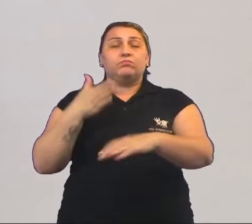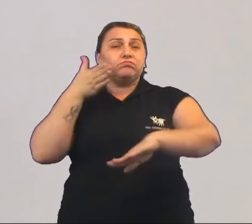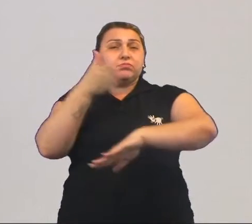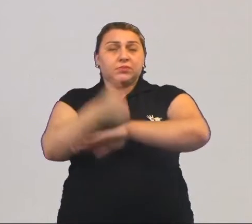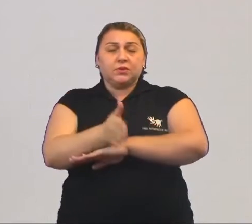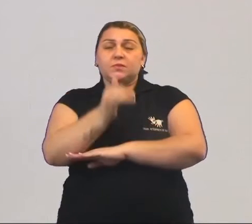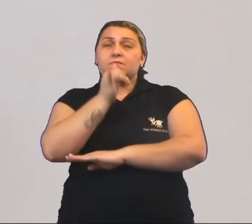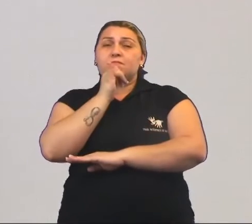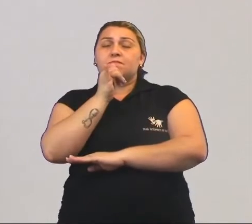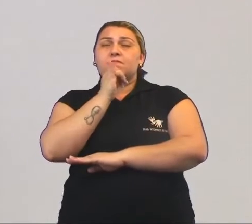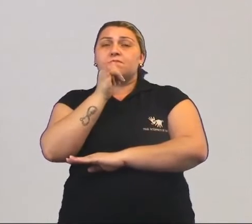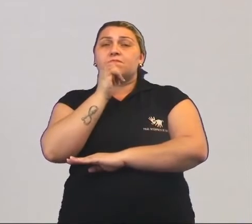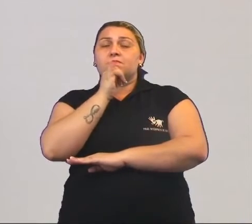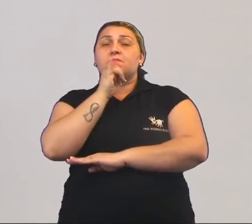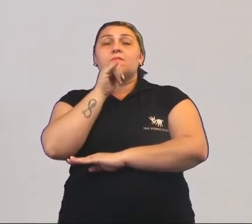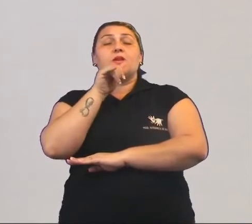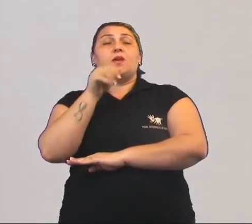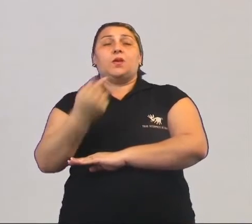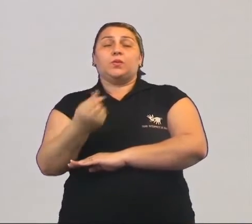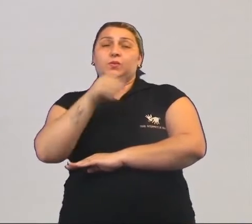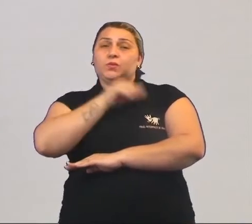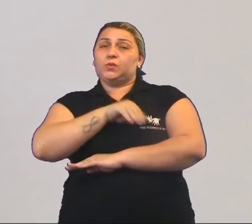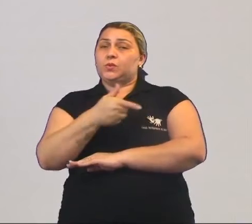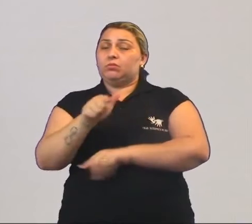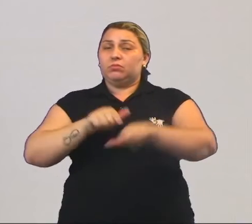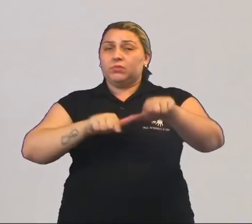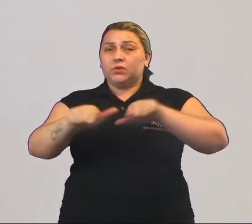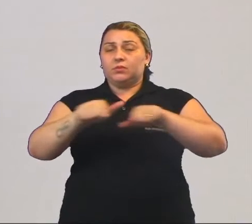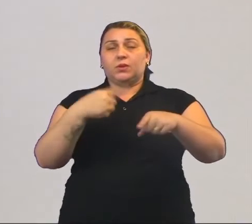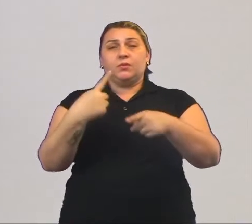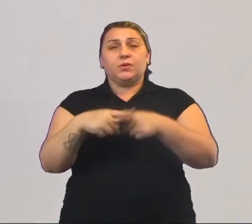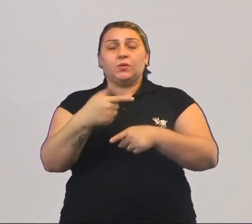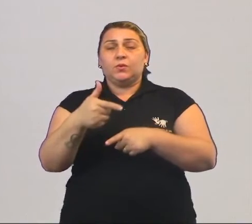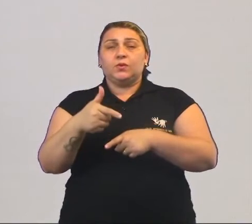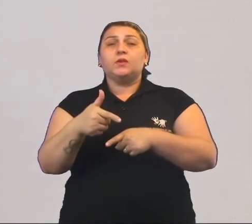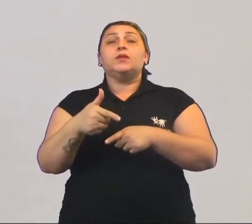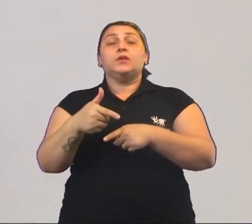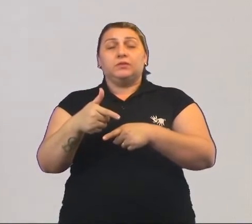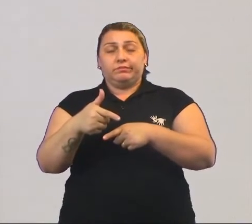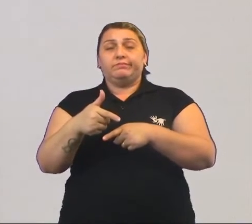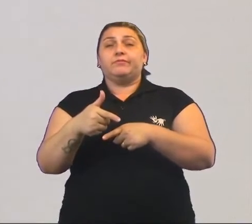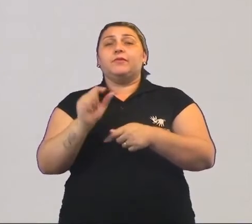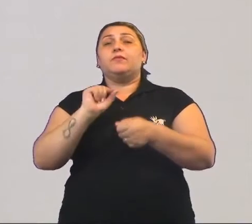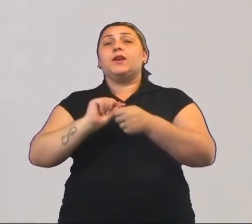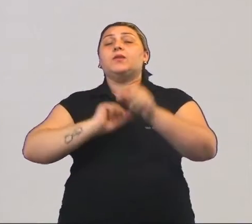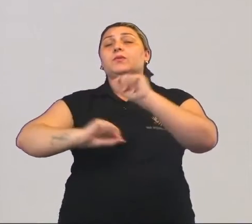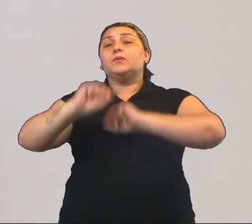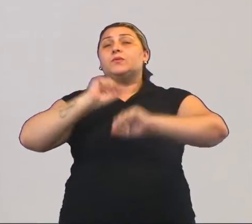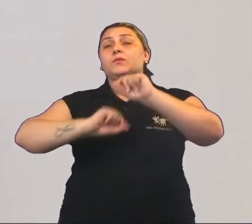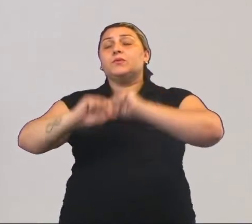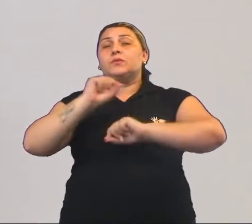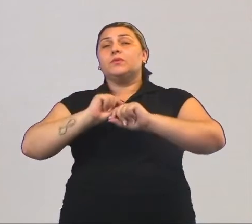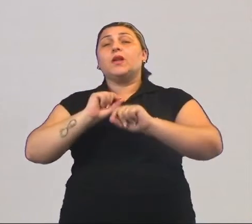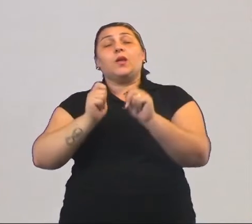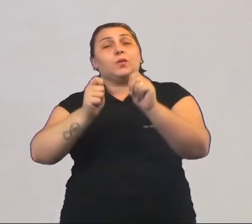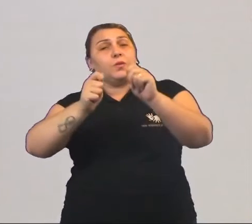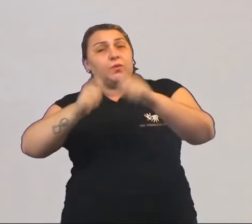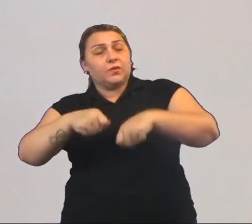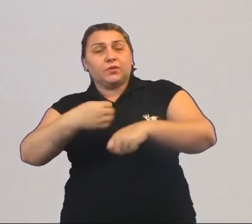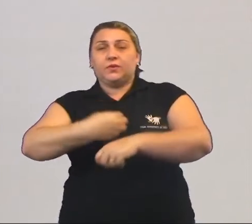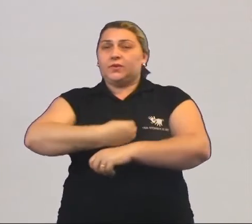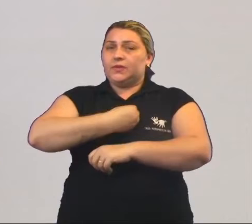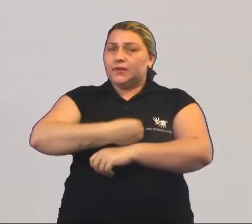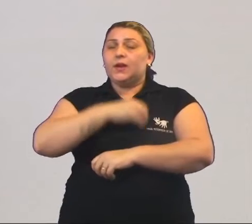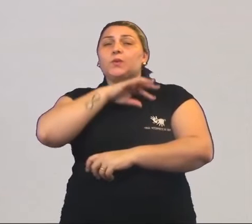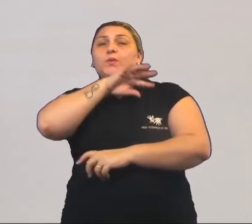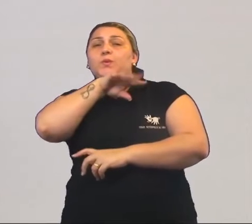acesso, por exemplo, à renda, porque não tem o trabalho, porque não tem o emprego, faz com que as suas condições de